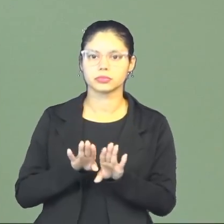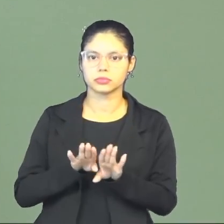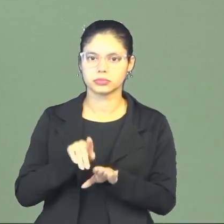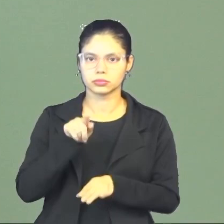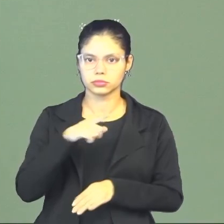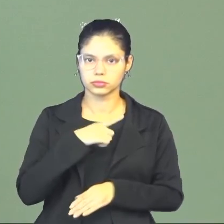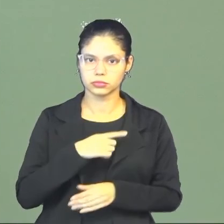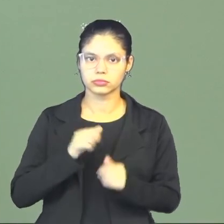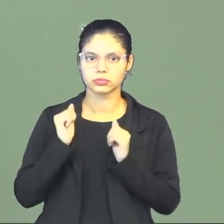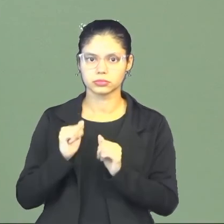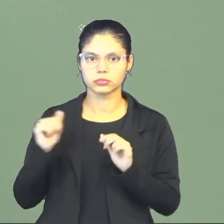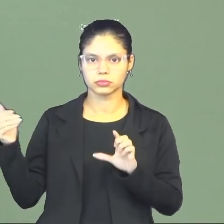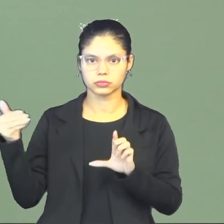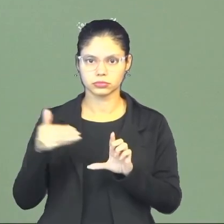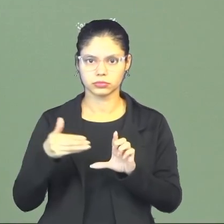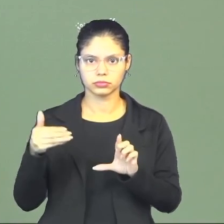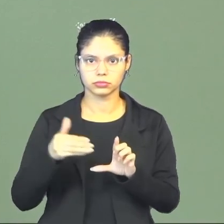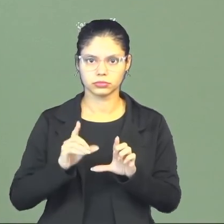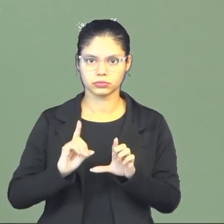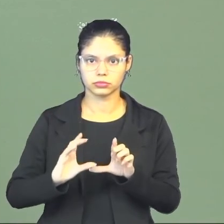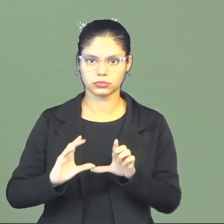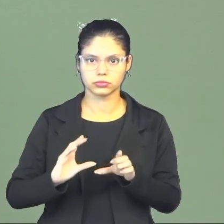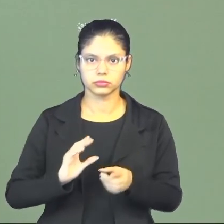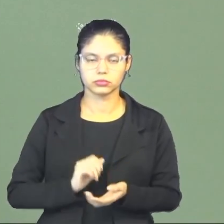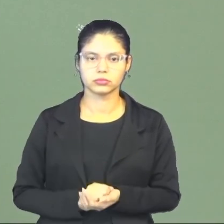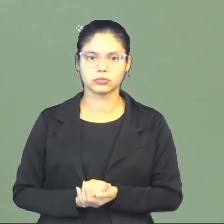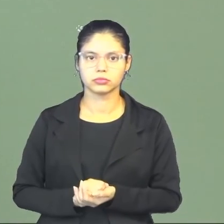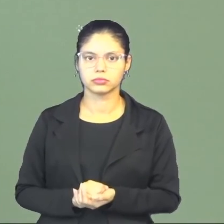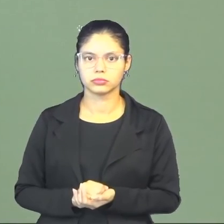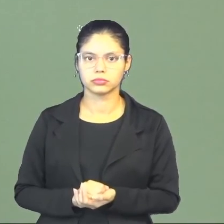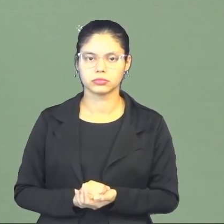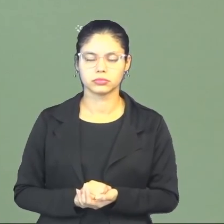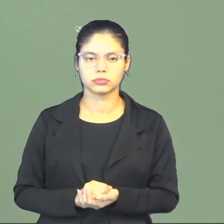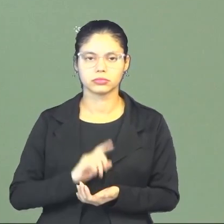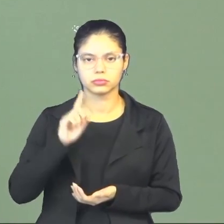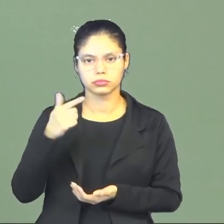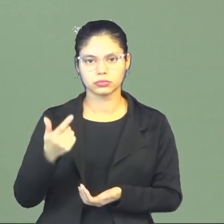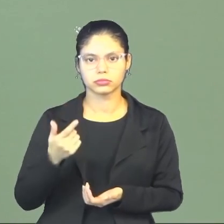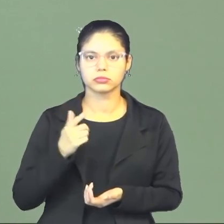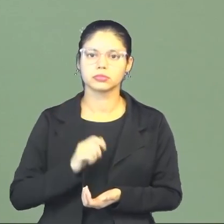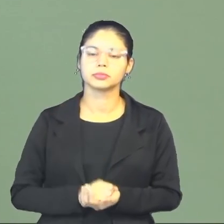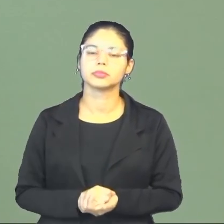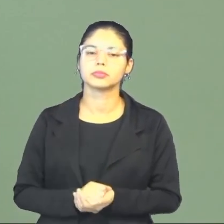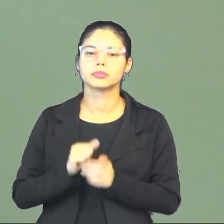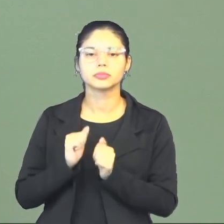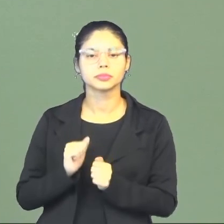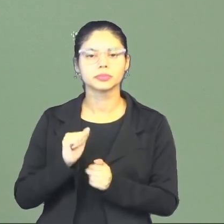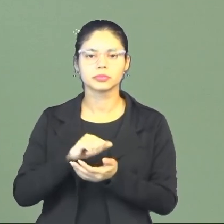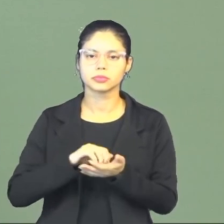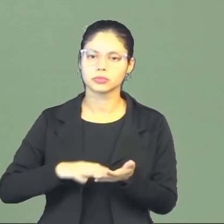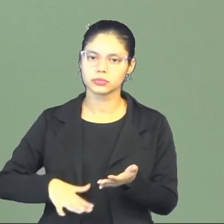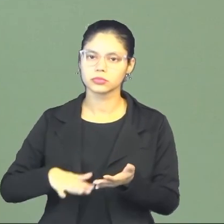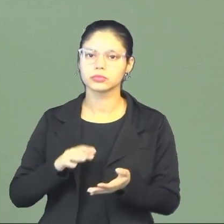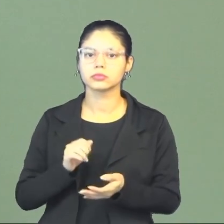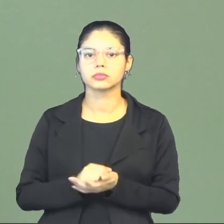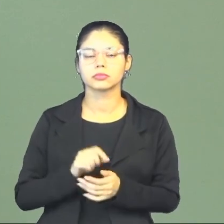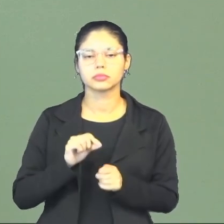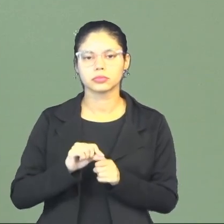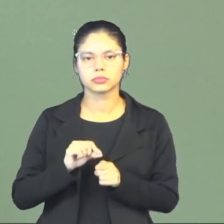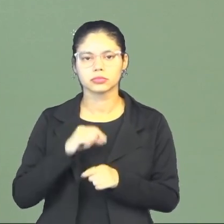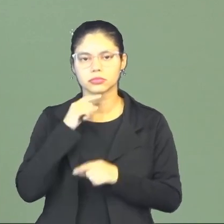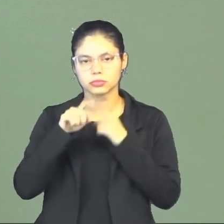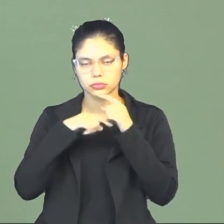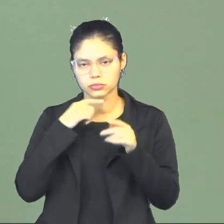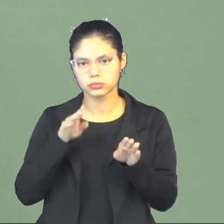tiverem, vocês podem acessar a plataforma Eduque, né, e lá vocês vão, né, fazer os exercícios e tirar as